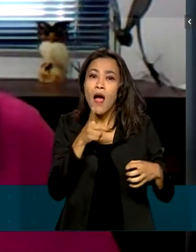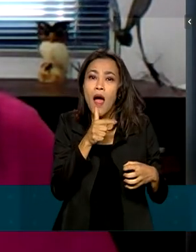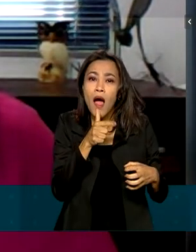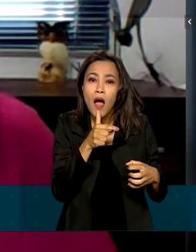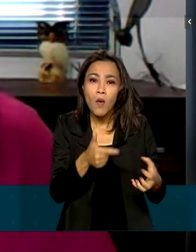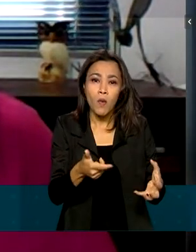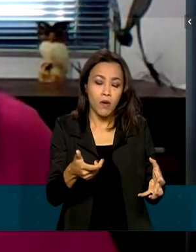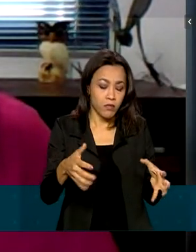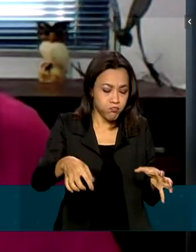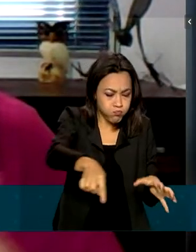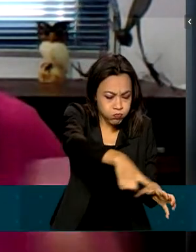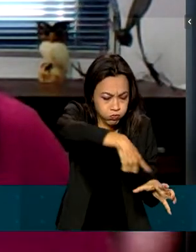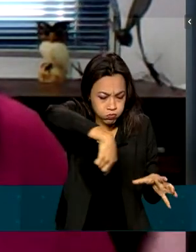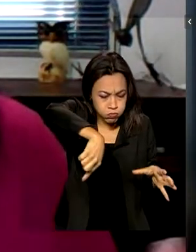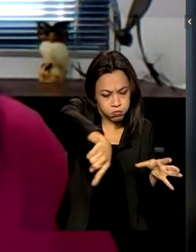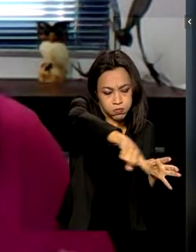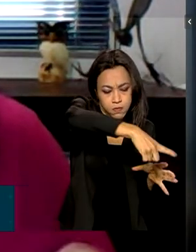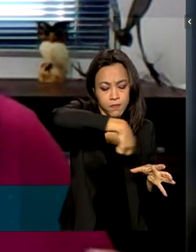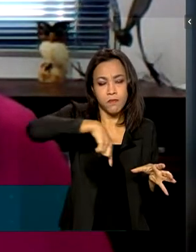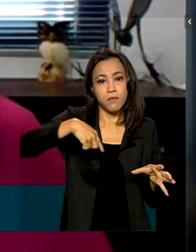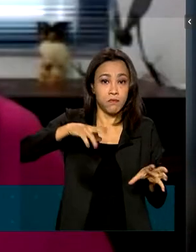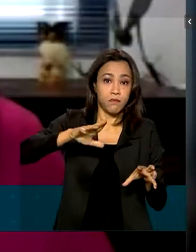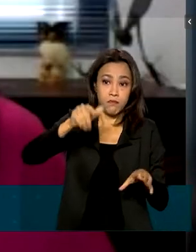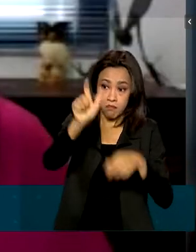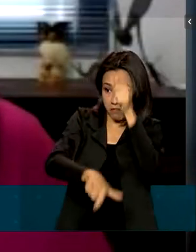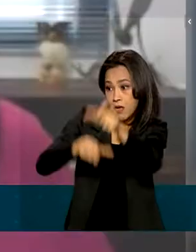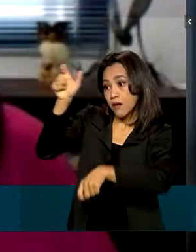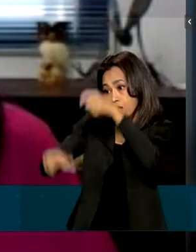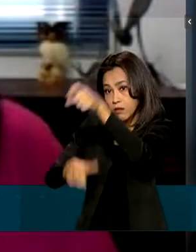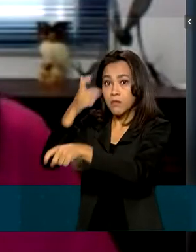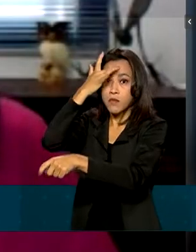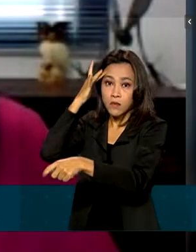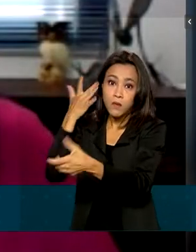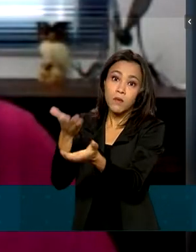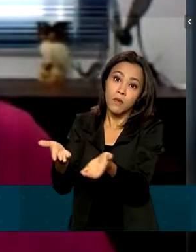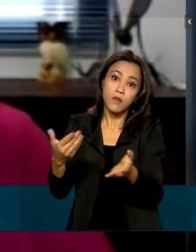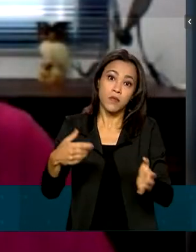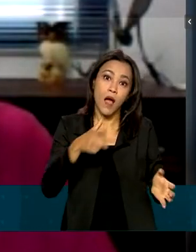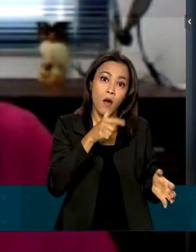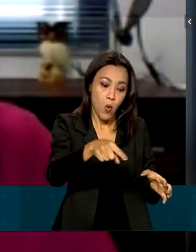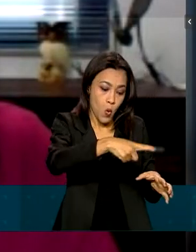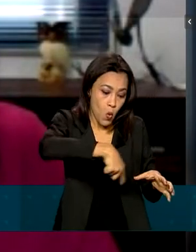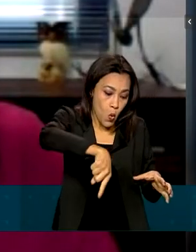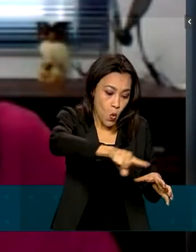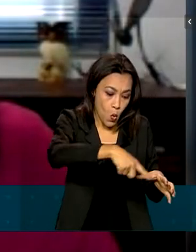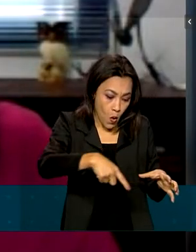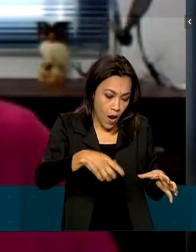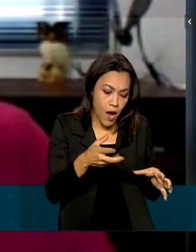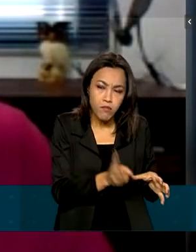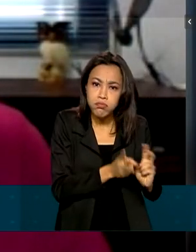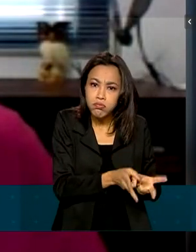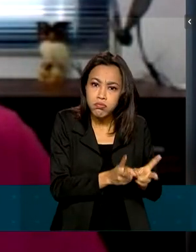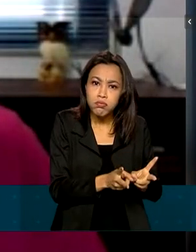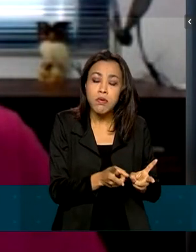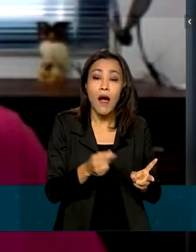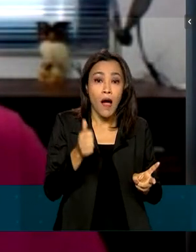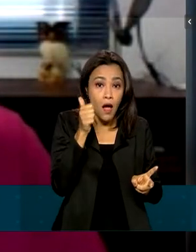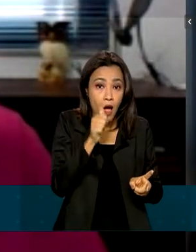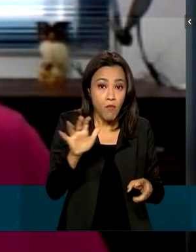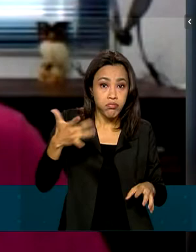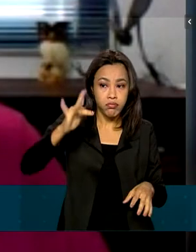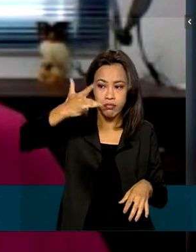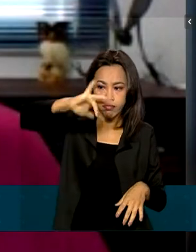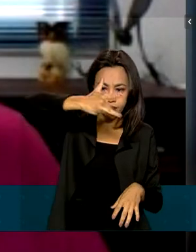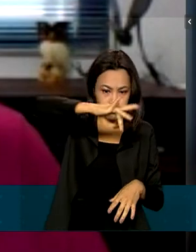por parte da população, por exemplo. E aí, nesse ponto que se acumula água, a fêmea pode colocar